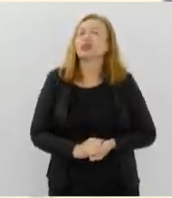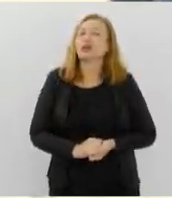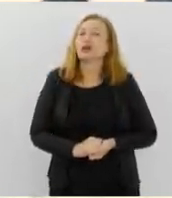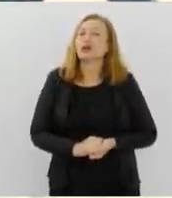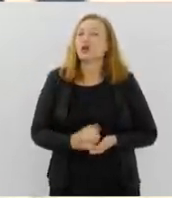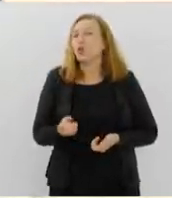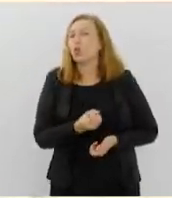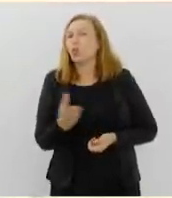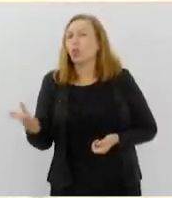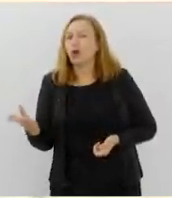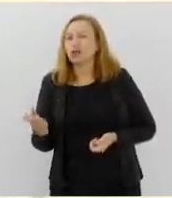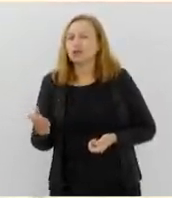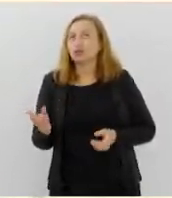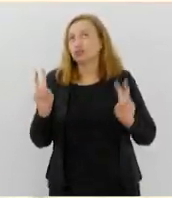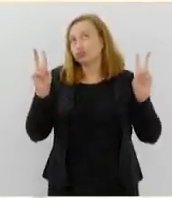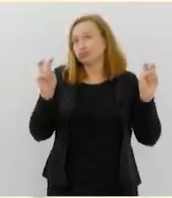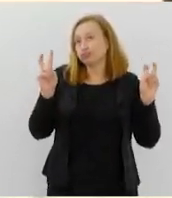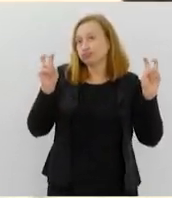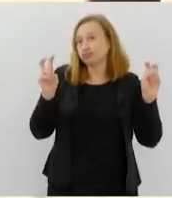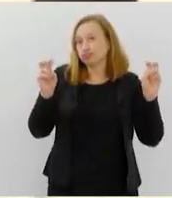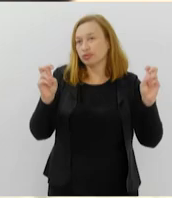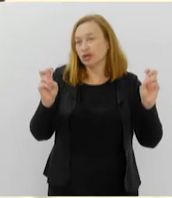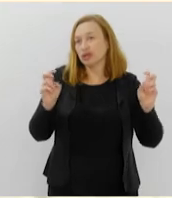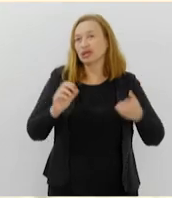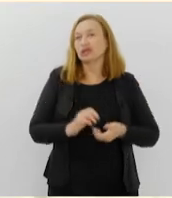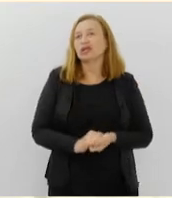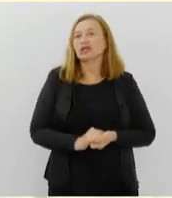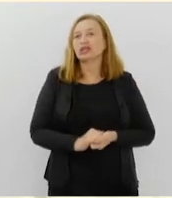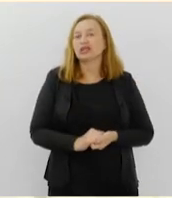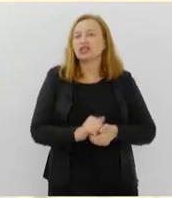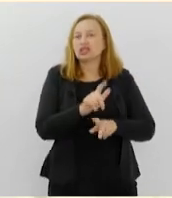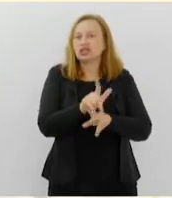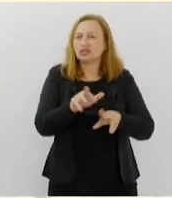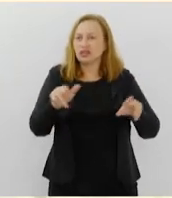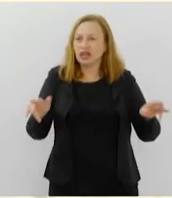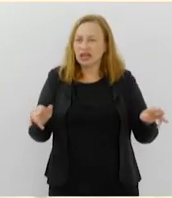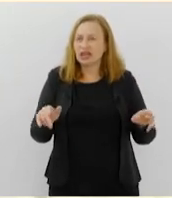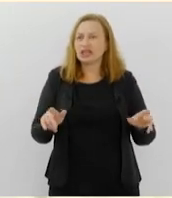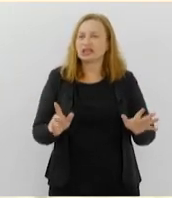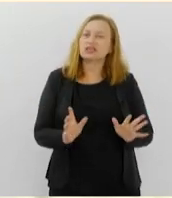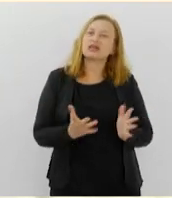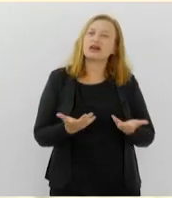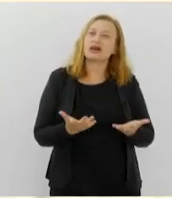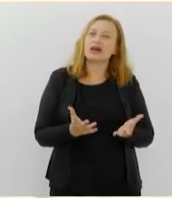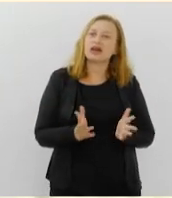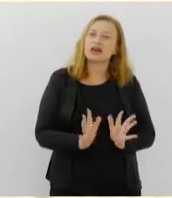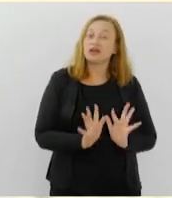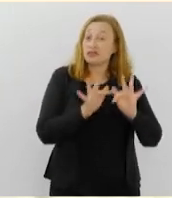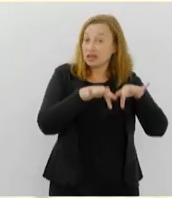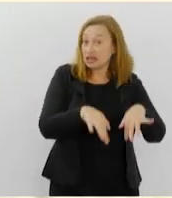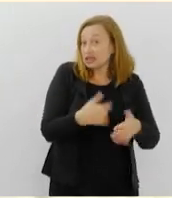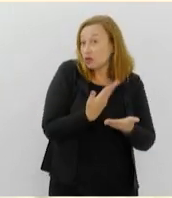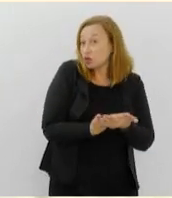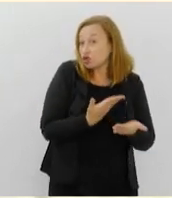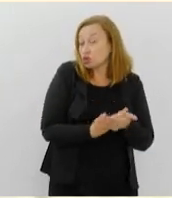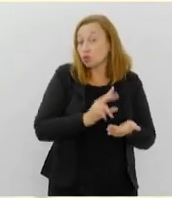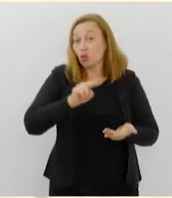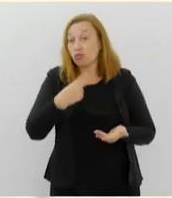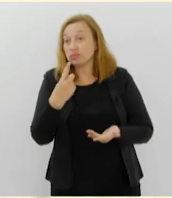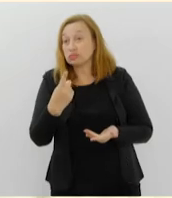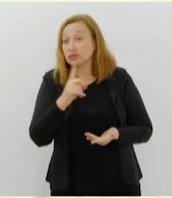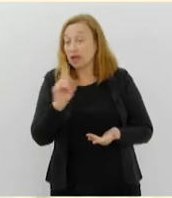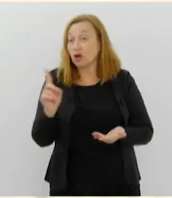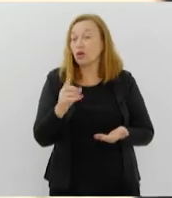Quanto à questão da disparidade das pessoas terminarem, finalizarem, porque eu acho que